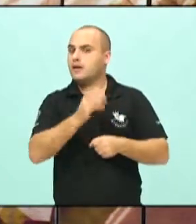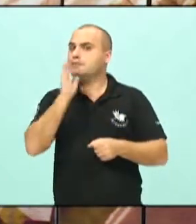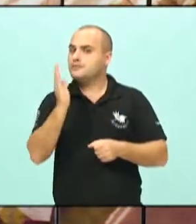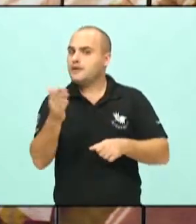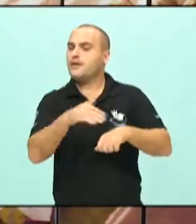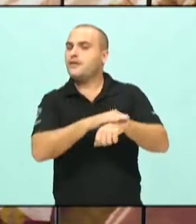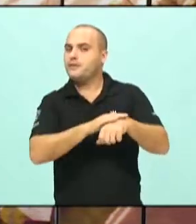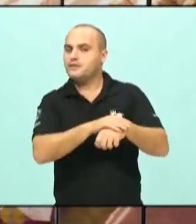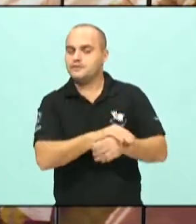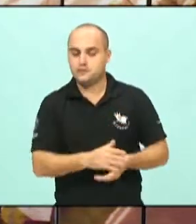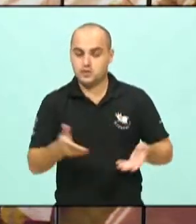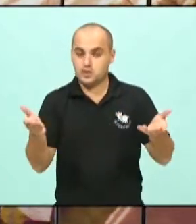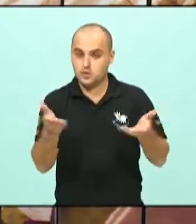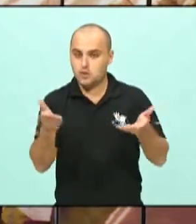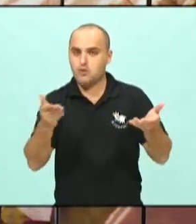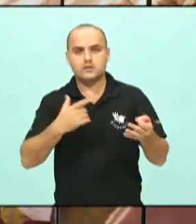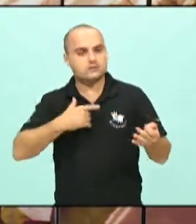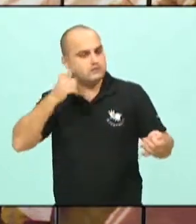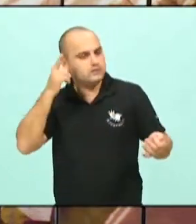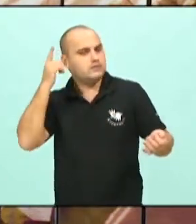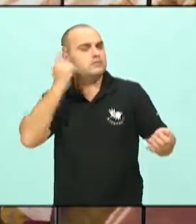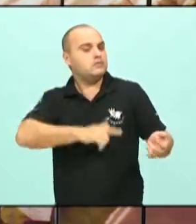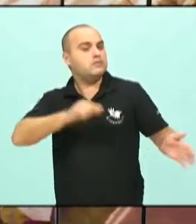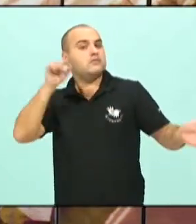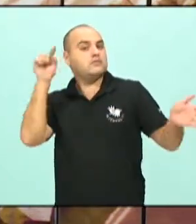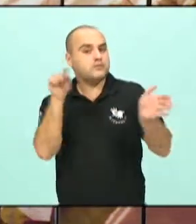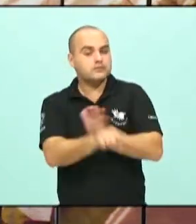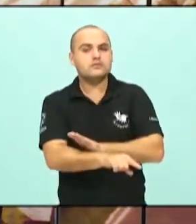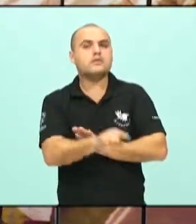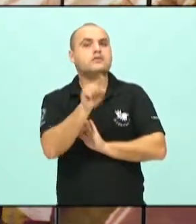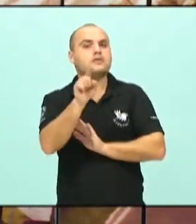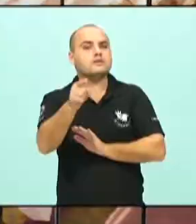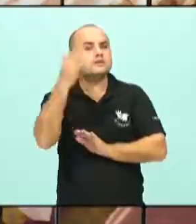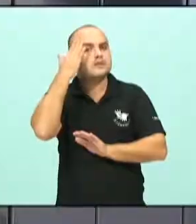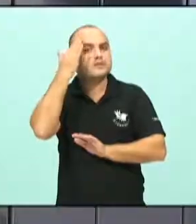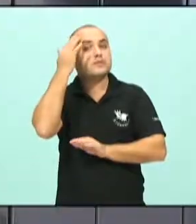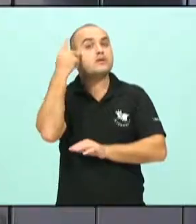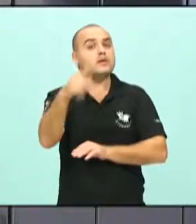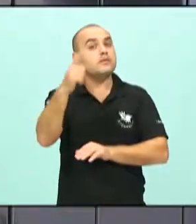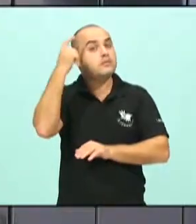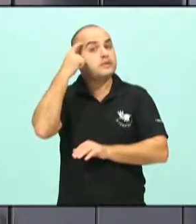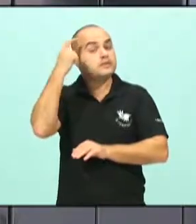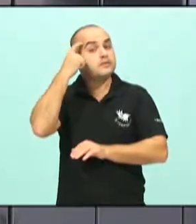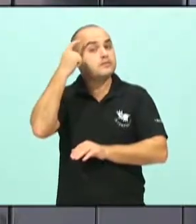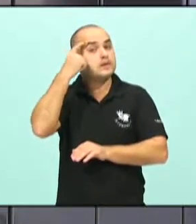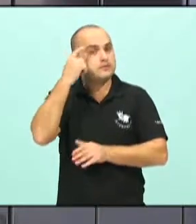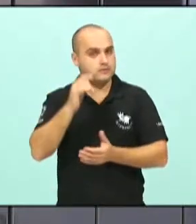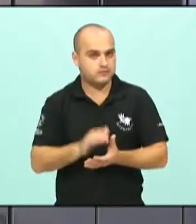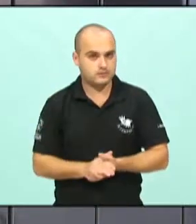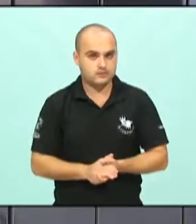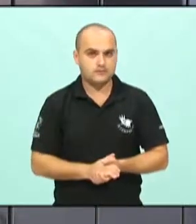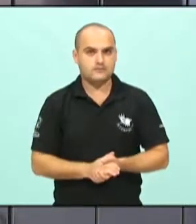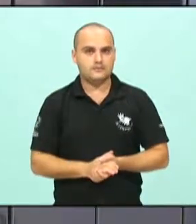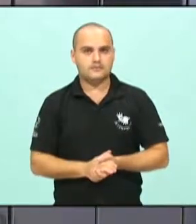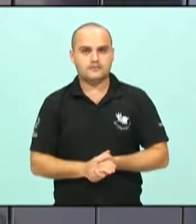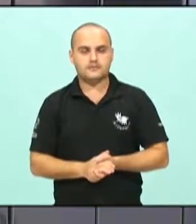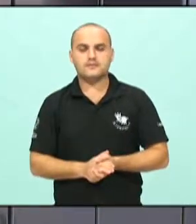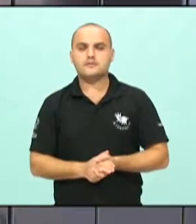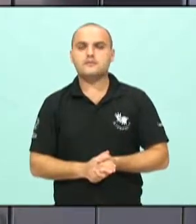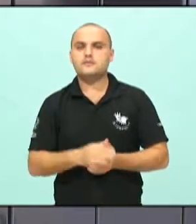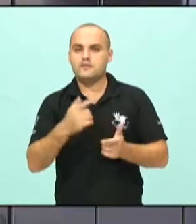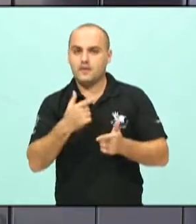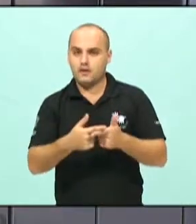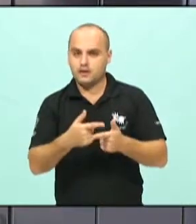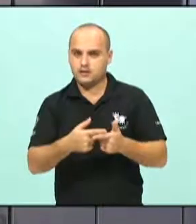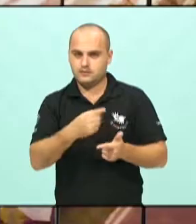e hoje eu volto a fazer a mesma pergunta pra saber o que o senhor pensa hoje a respeito, qual seja, até porque o